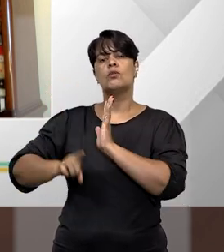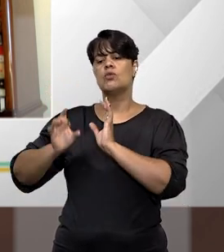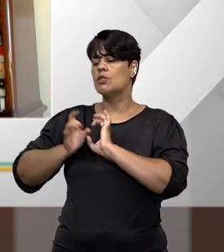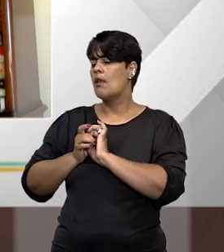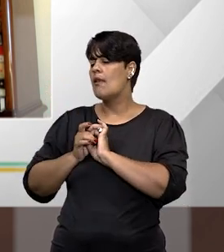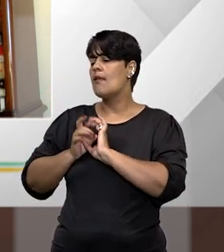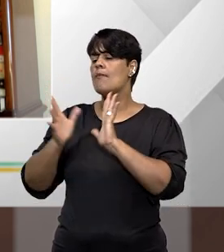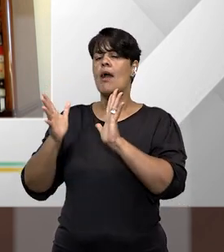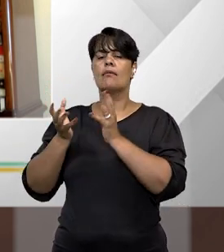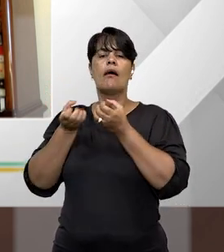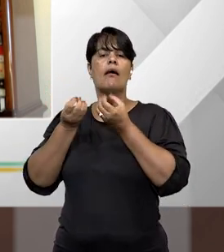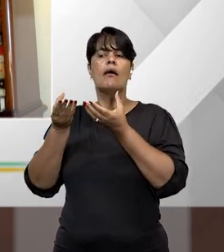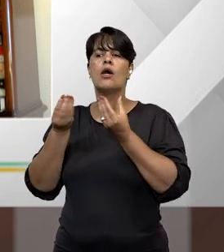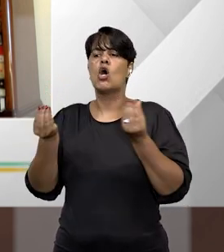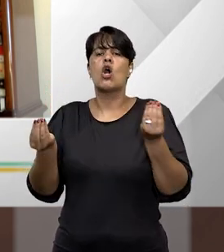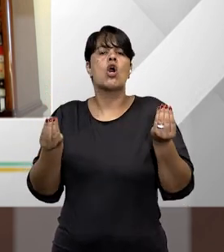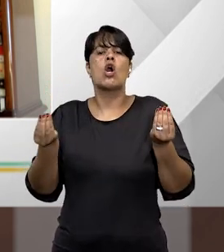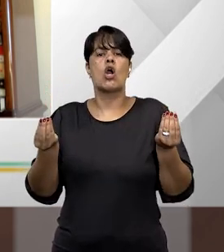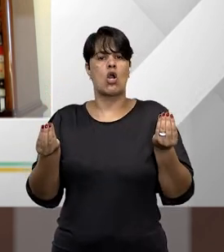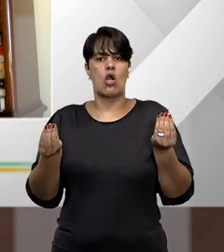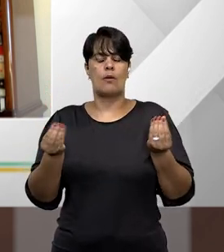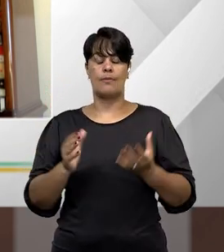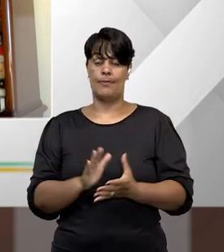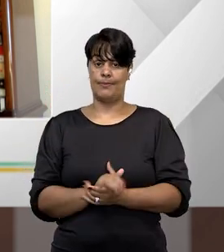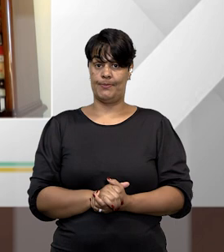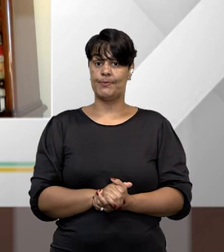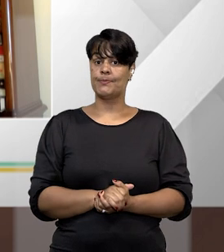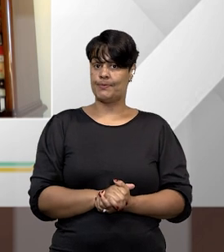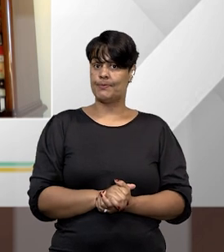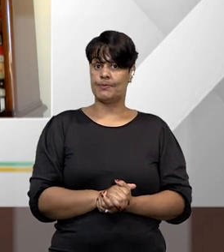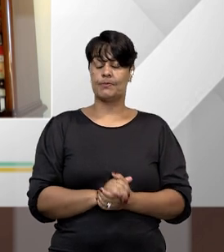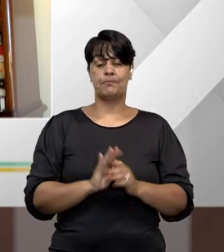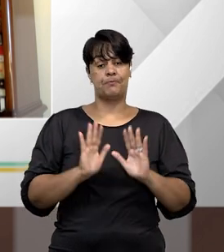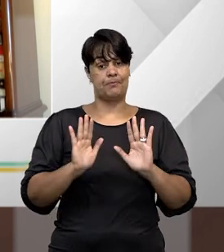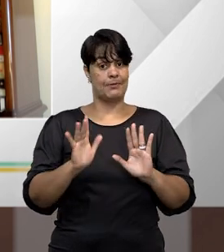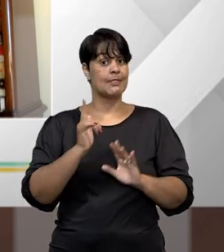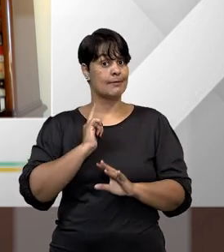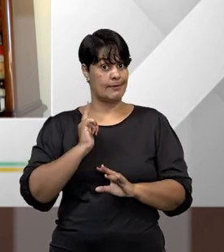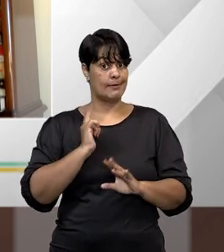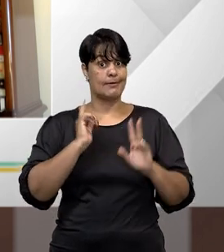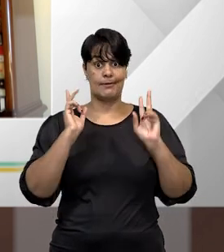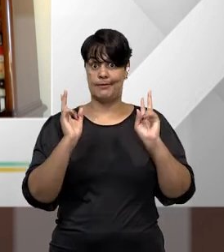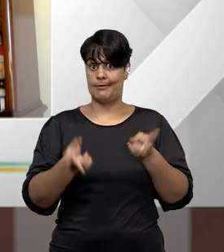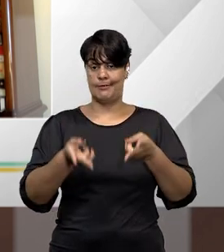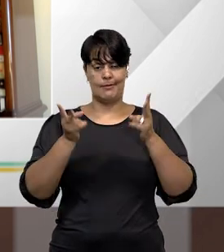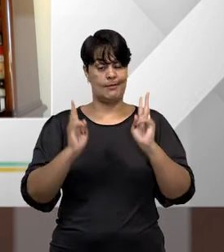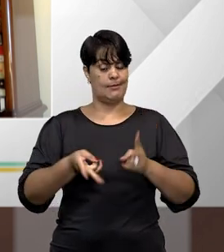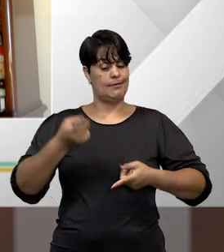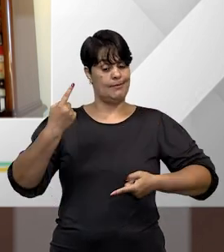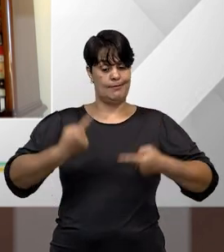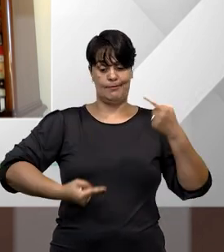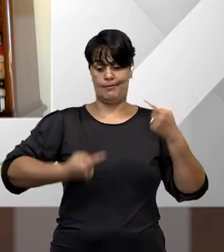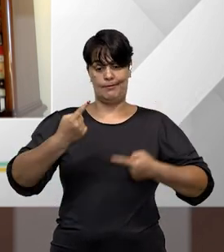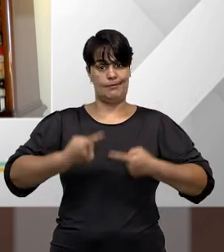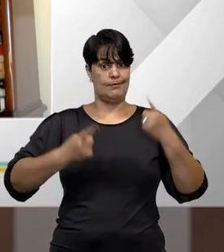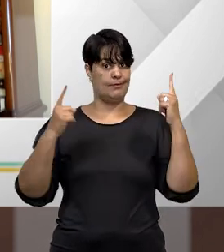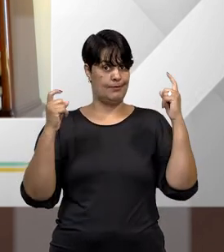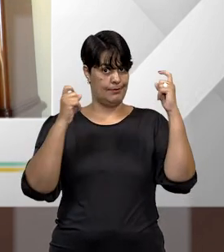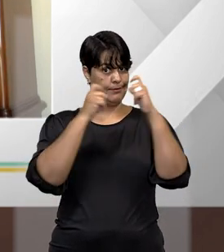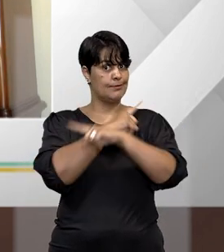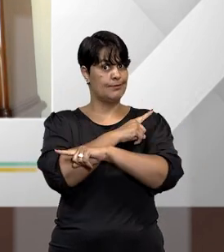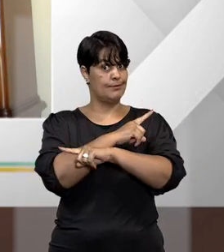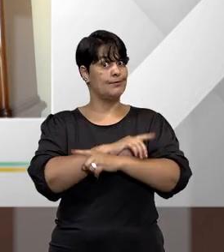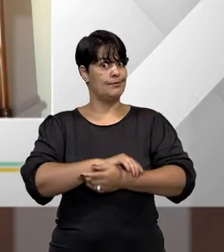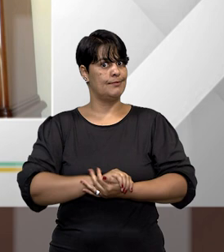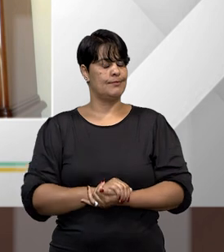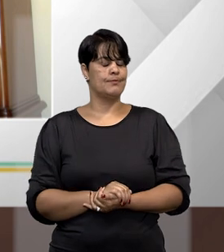quando a gente fala aí de liberdade de expressão gera bastante polêmica, sempre gera bastante polêmica, né? Sim. Sem dúvida, eu acho que esse é